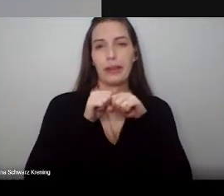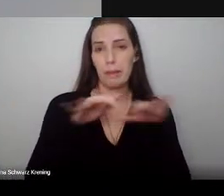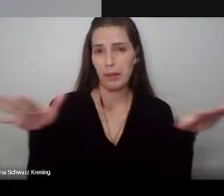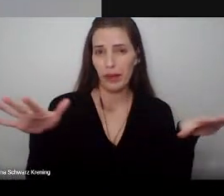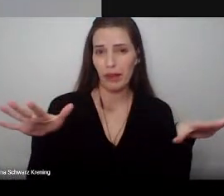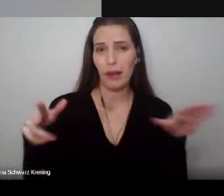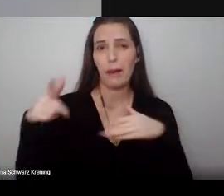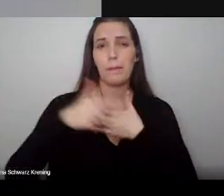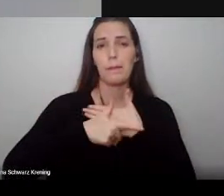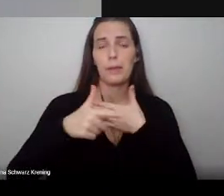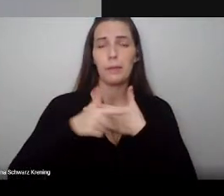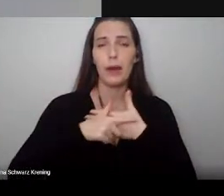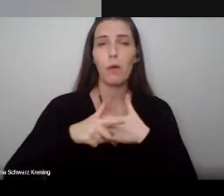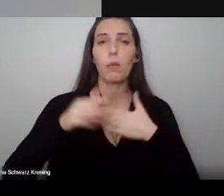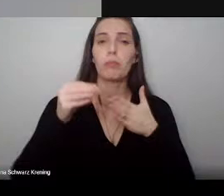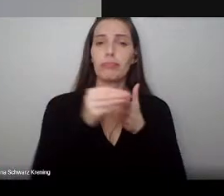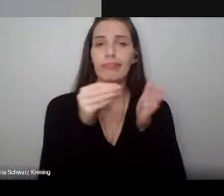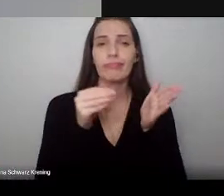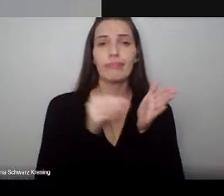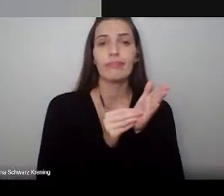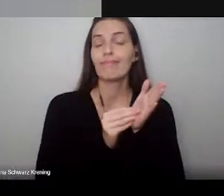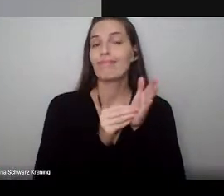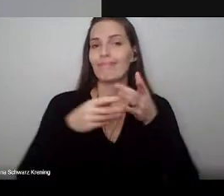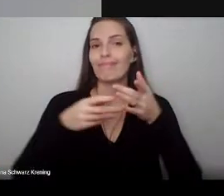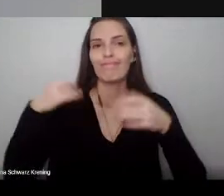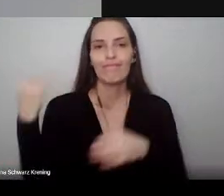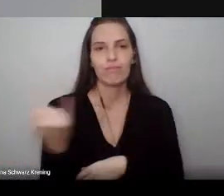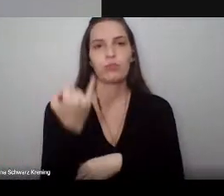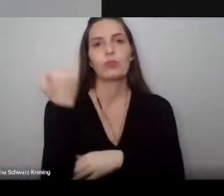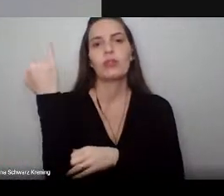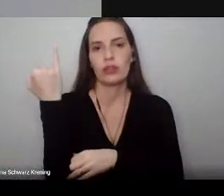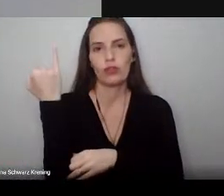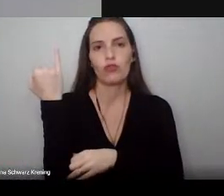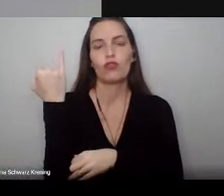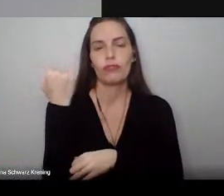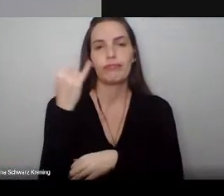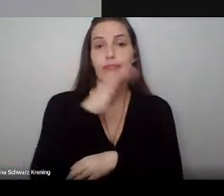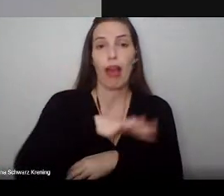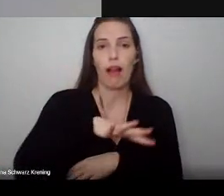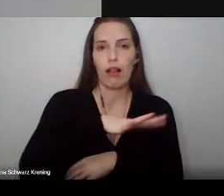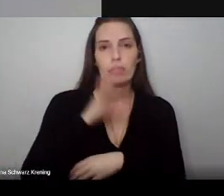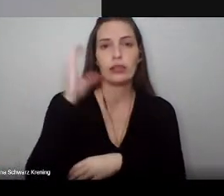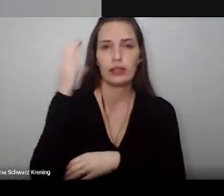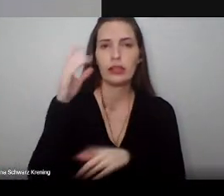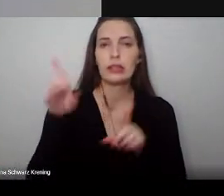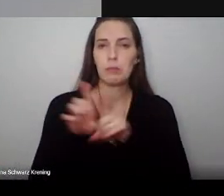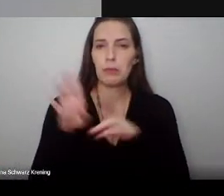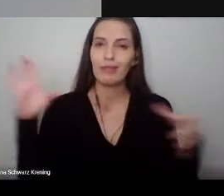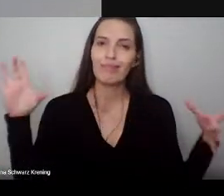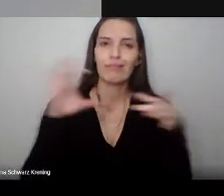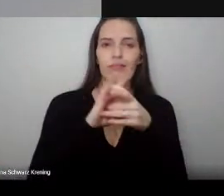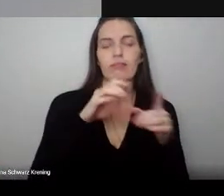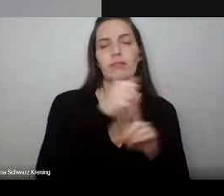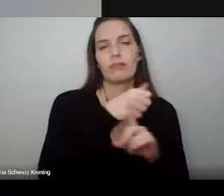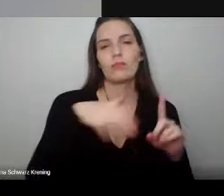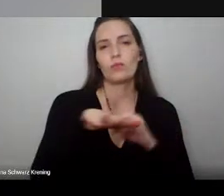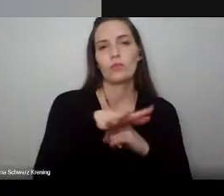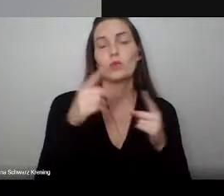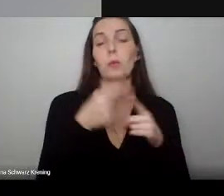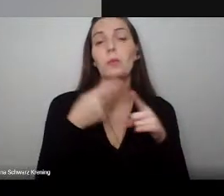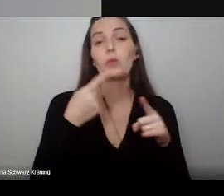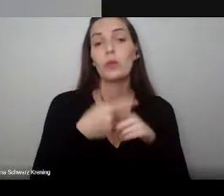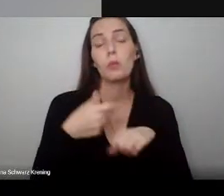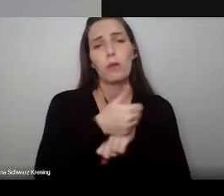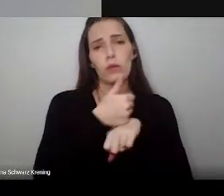tanto nas pesquisas, como na ponte entre a ciência e a sociedade. Pois, munido de conhecimento, o biomédico é um profissional